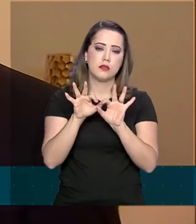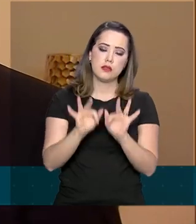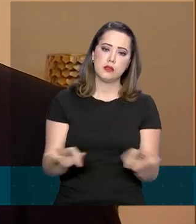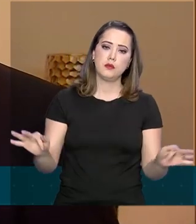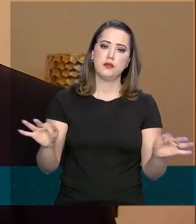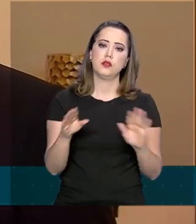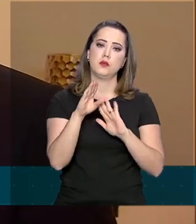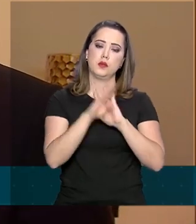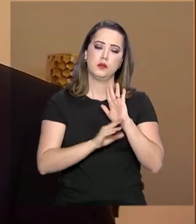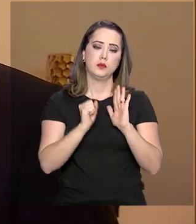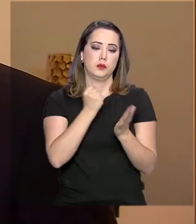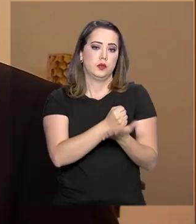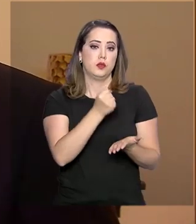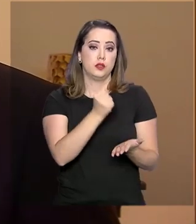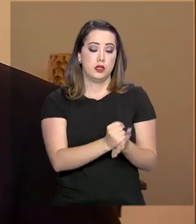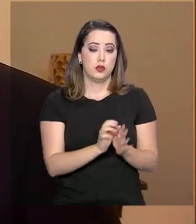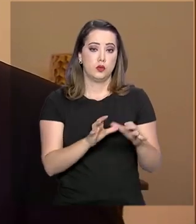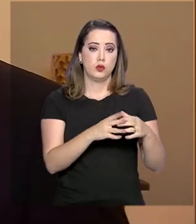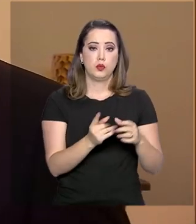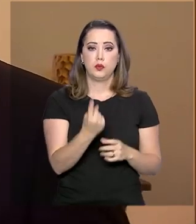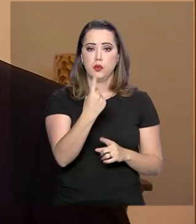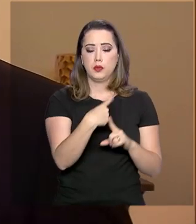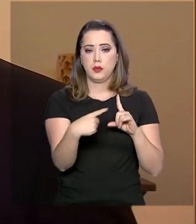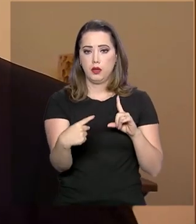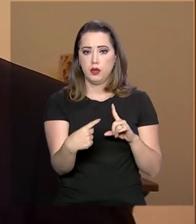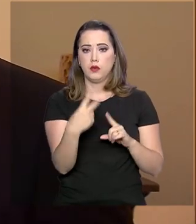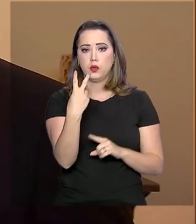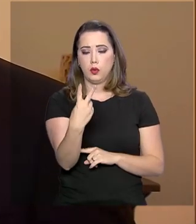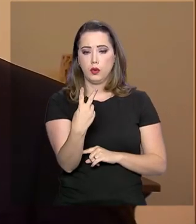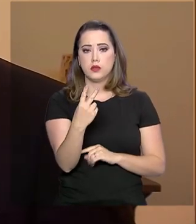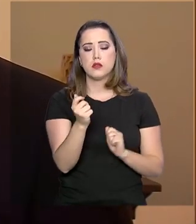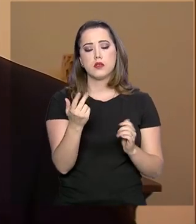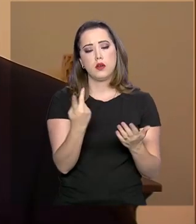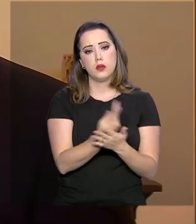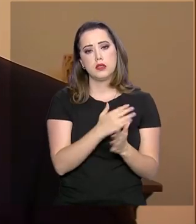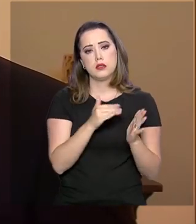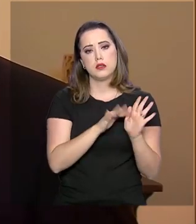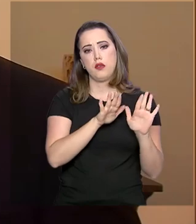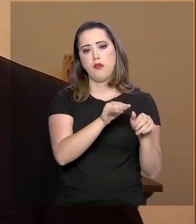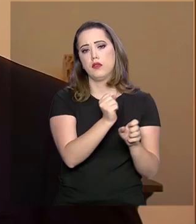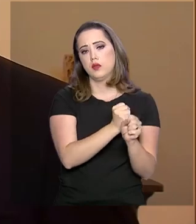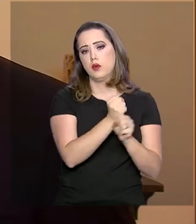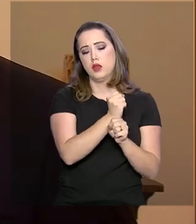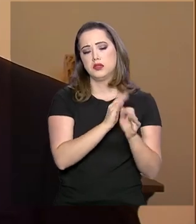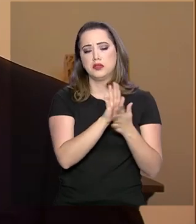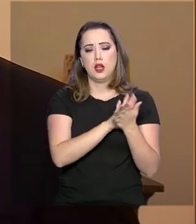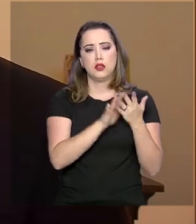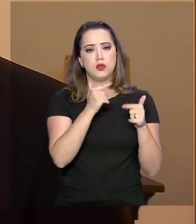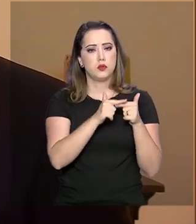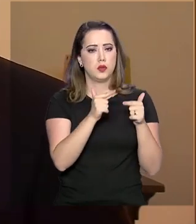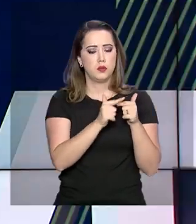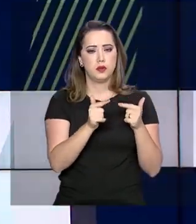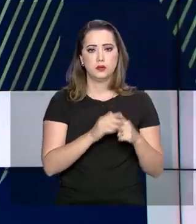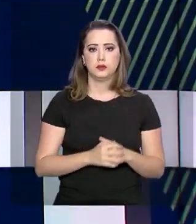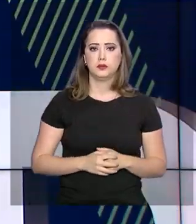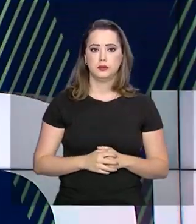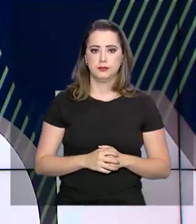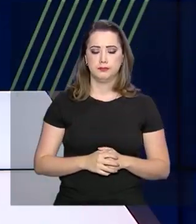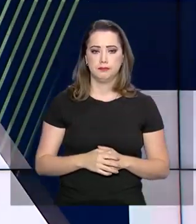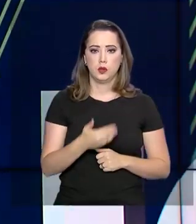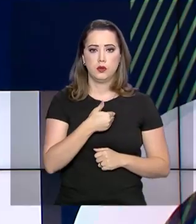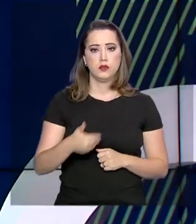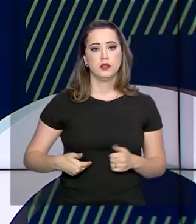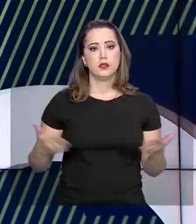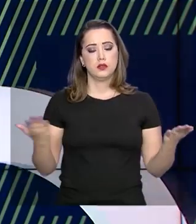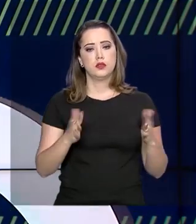e permite que as contratações da faixa 1,5 e faixa 2 ocorram até o final do ano sem sobressaltos e sem solavancos. O